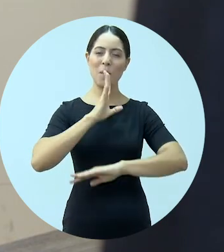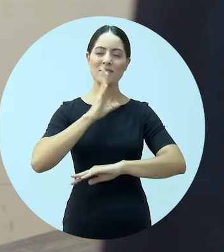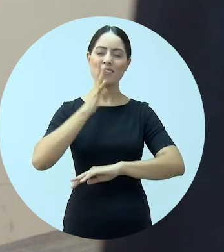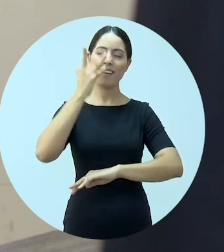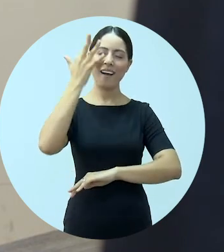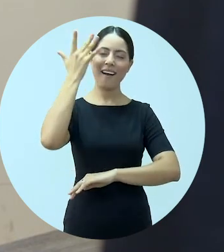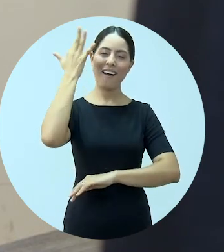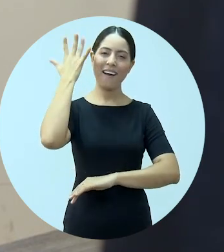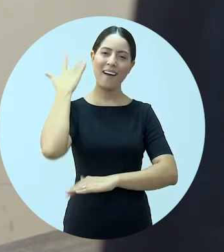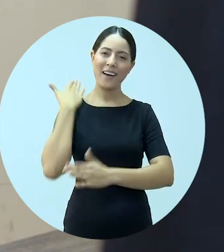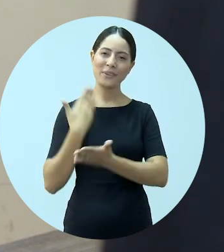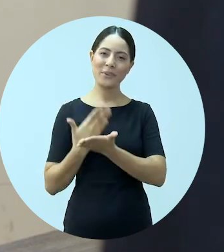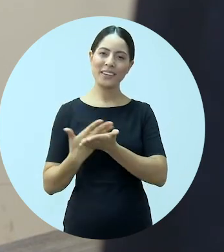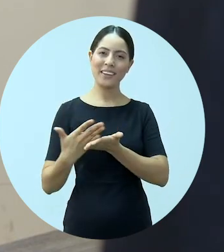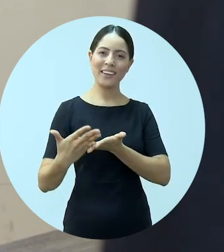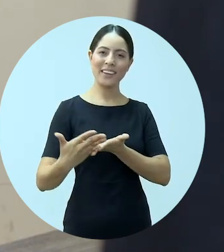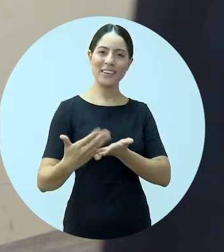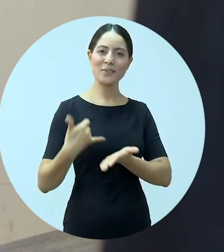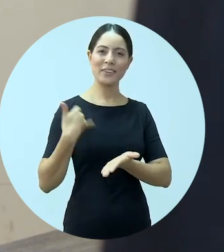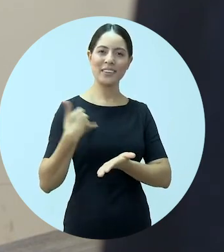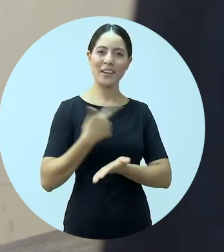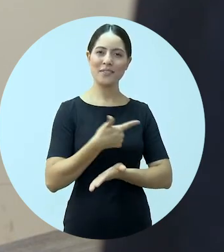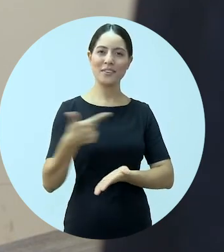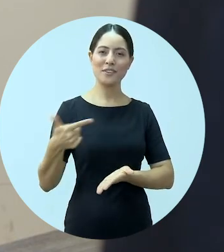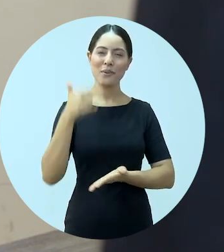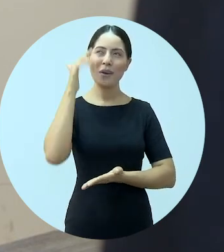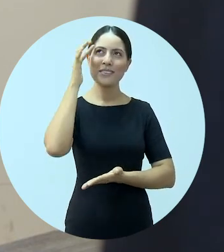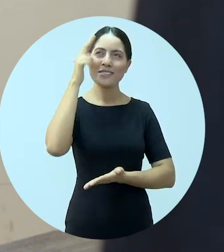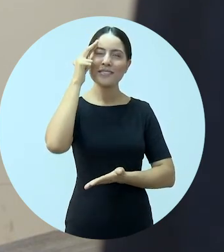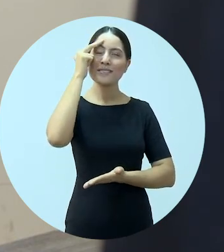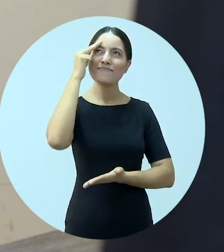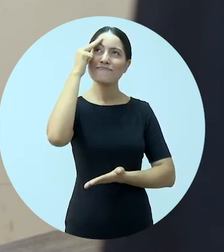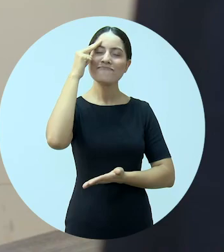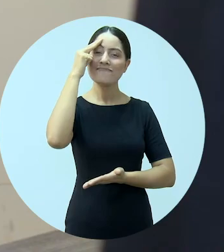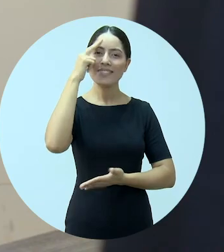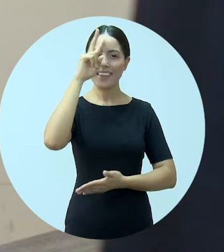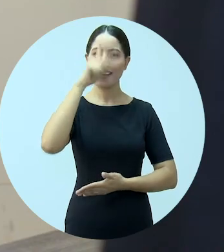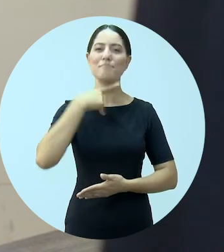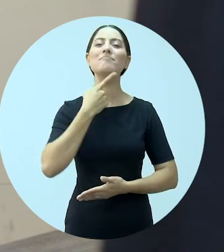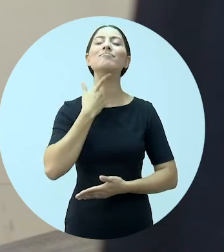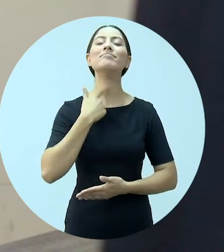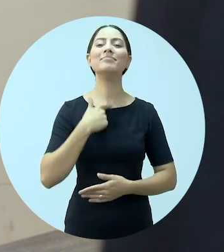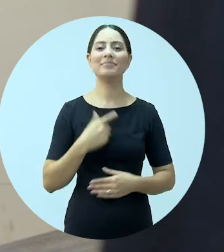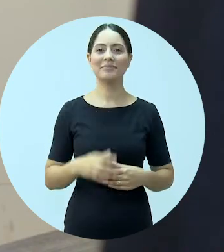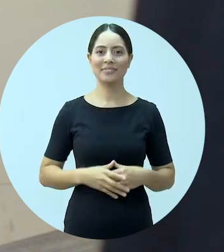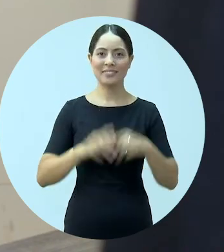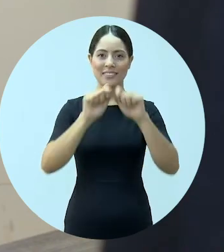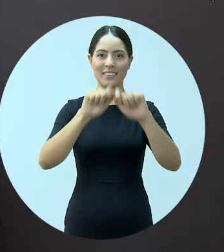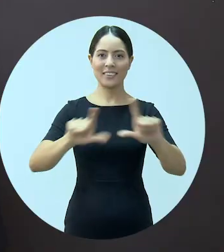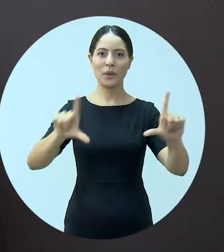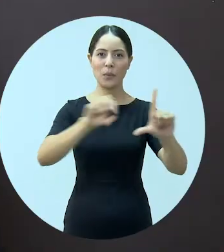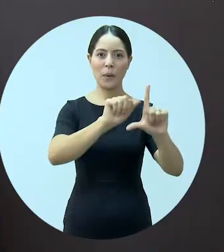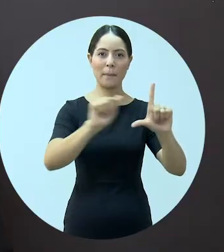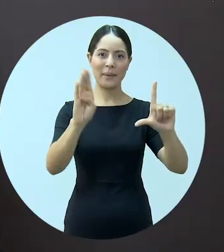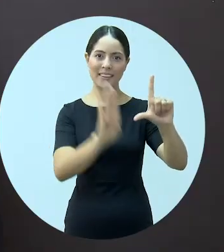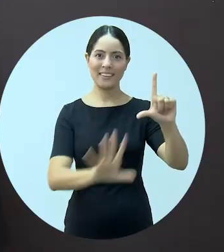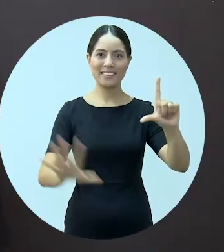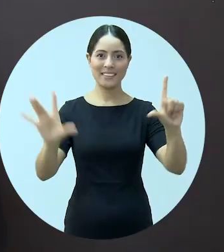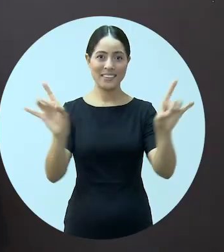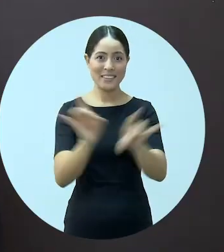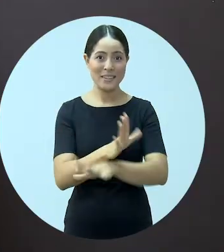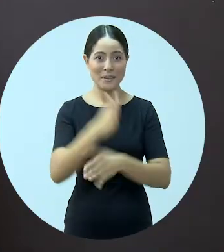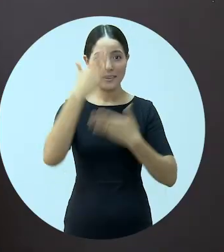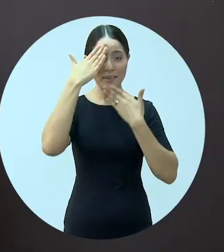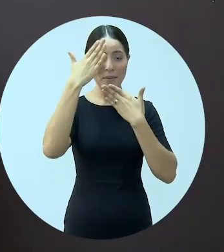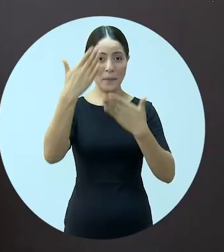criminalista que eu conheci ele lá no início. Menino sonhador. É esse que eu projeto. E este OAB